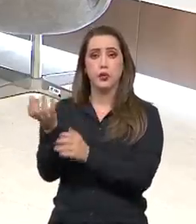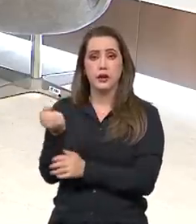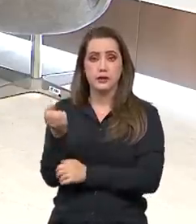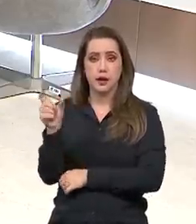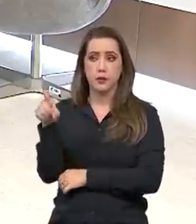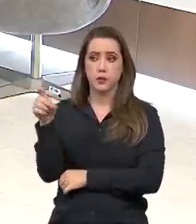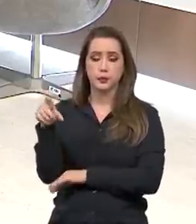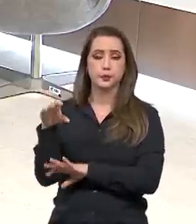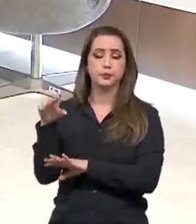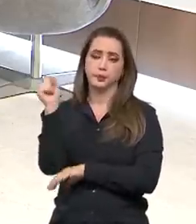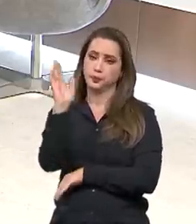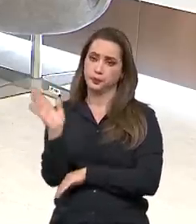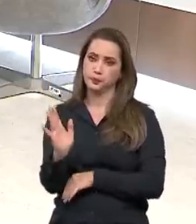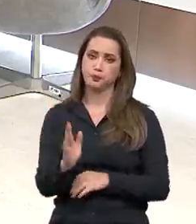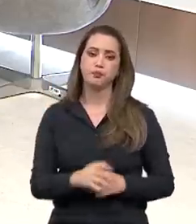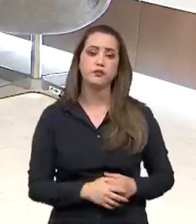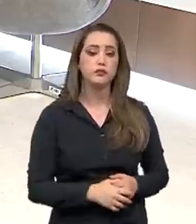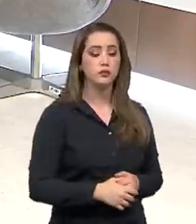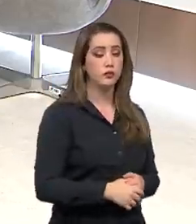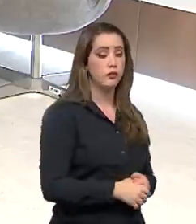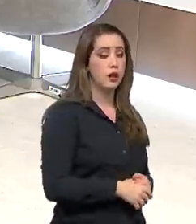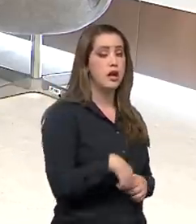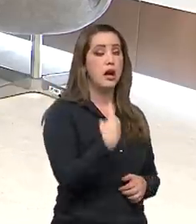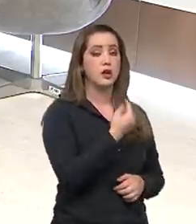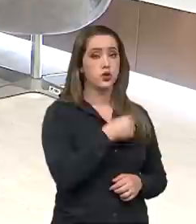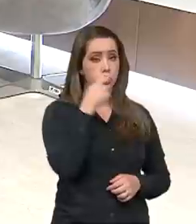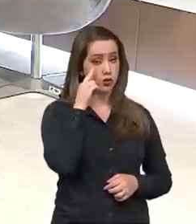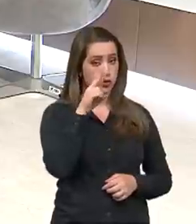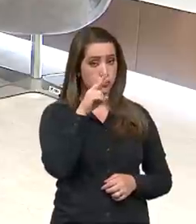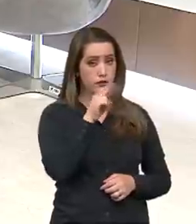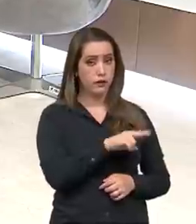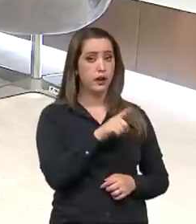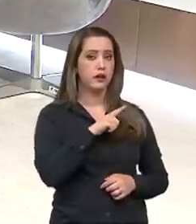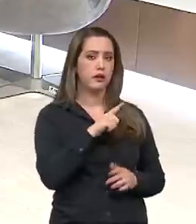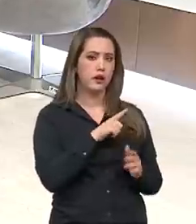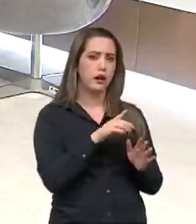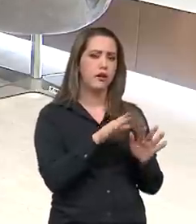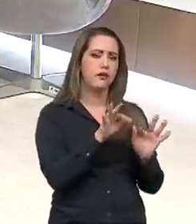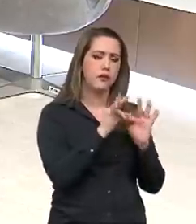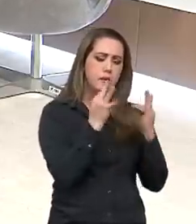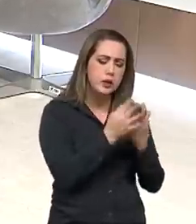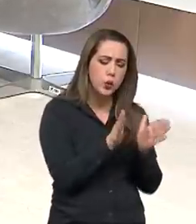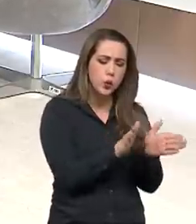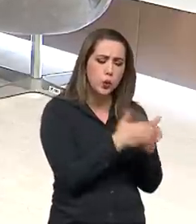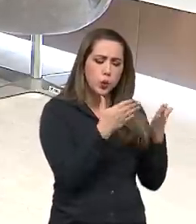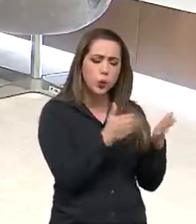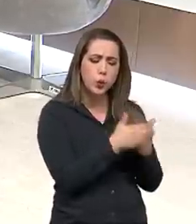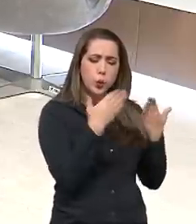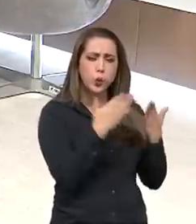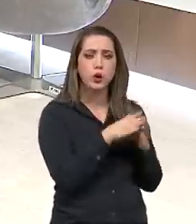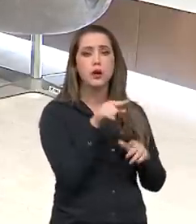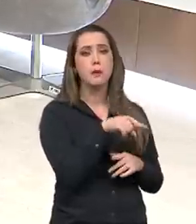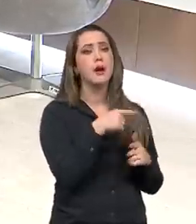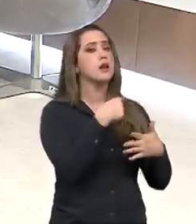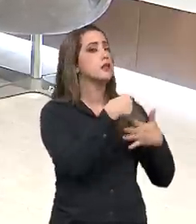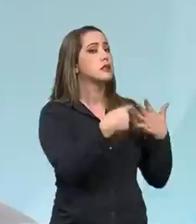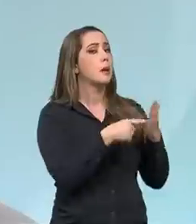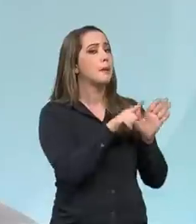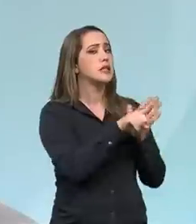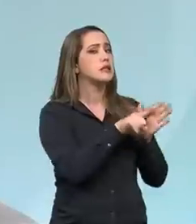famílias em situação de extrema pobreza, que outros dados são levantados nesse estudo que o IPEA apresentou?